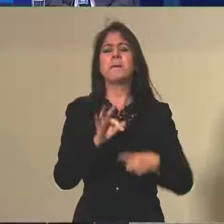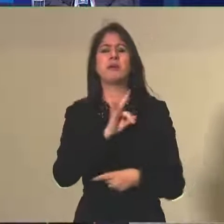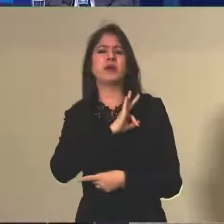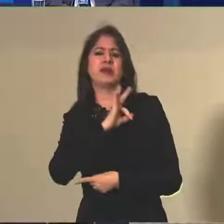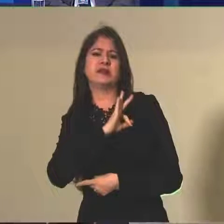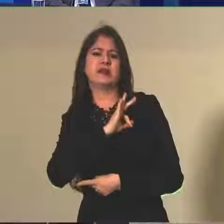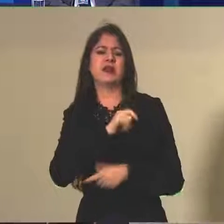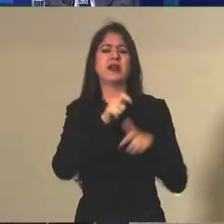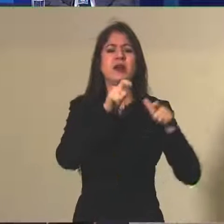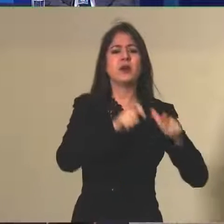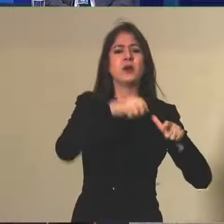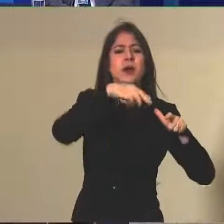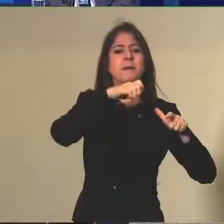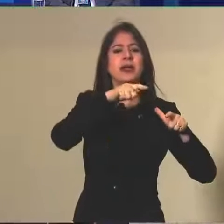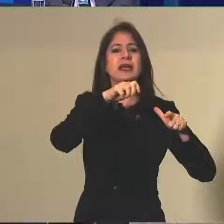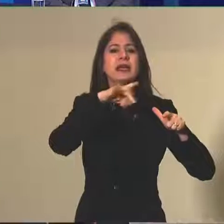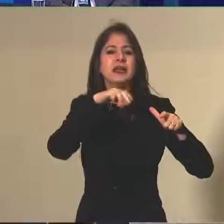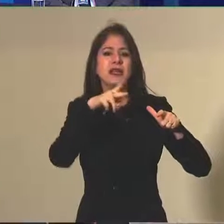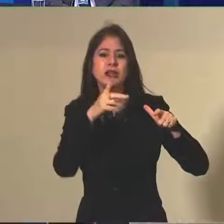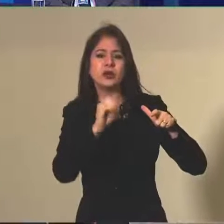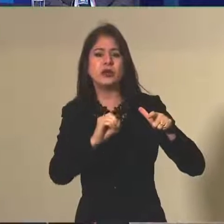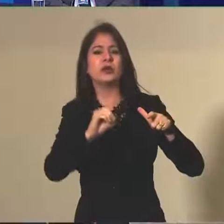em Manguinhos e Jacarezinho, no Rio.